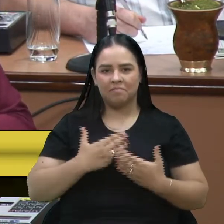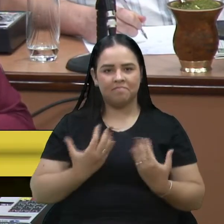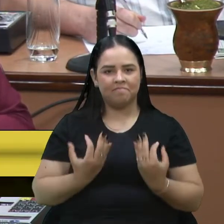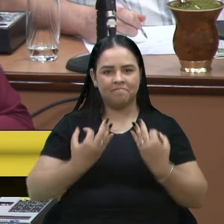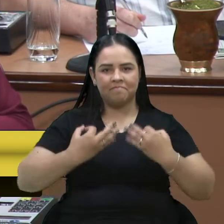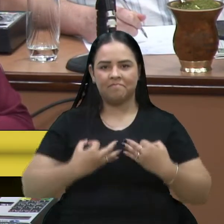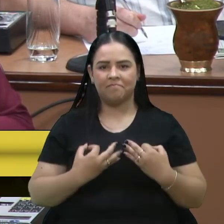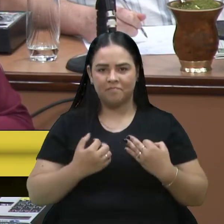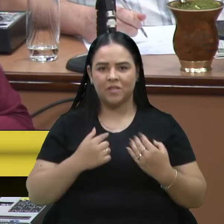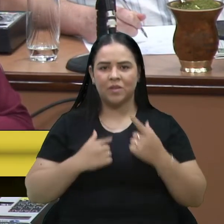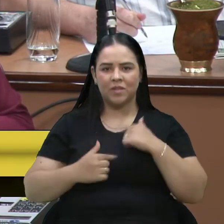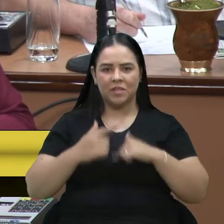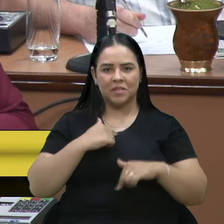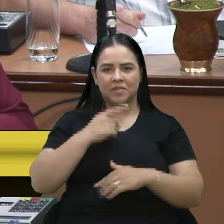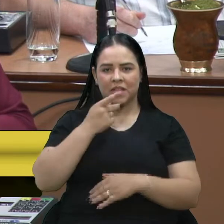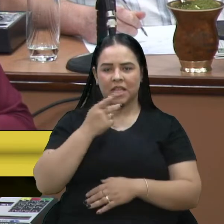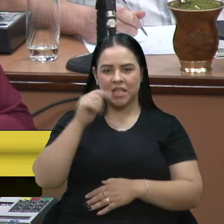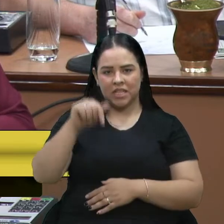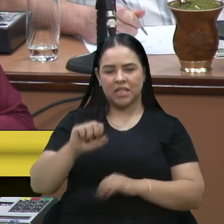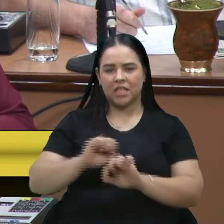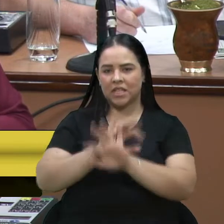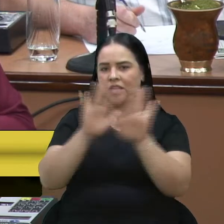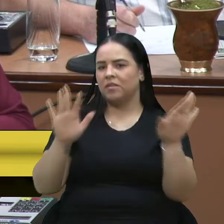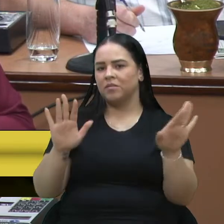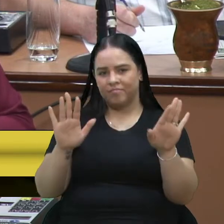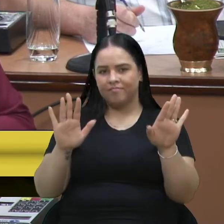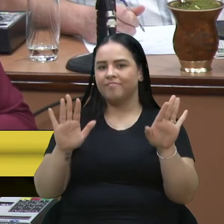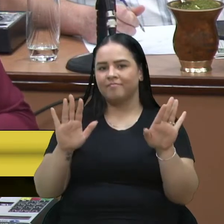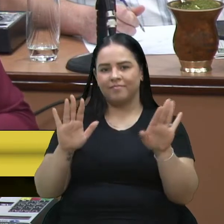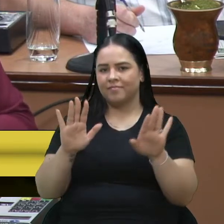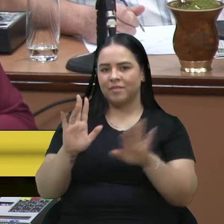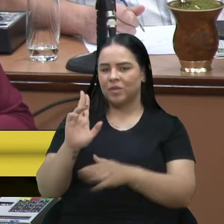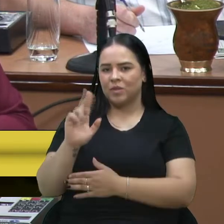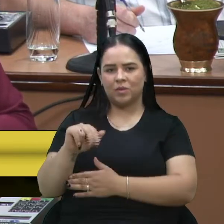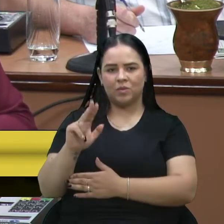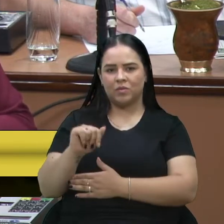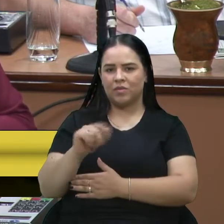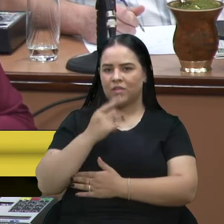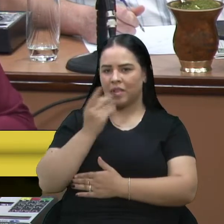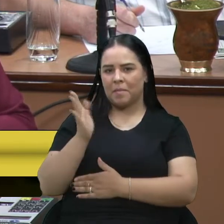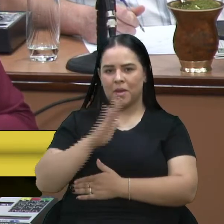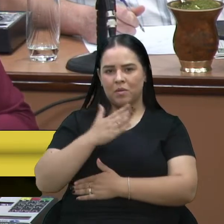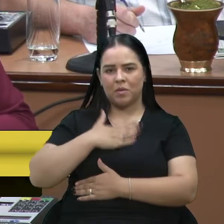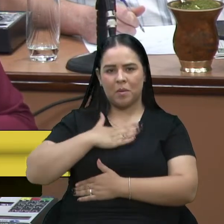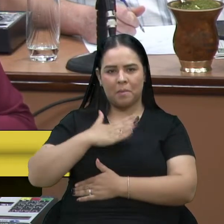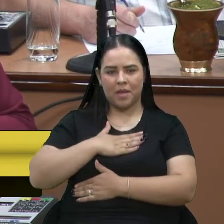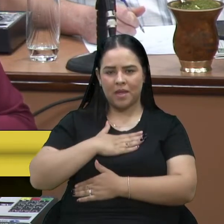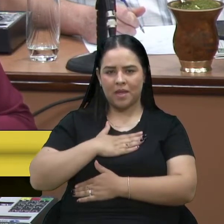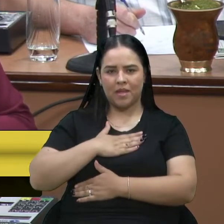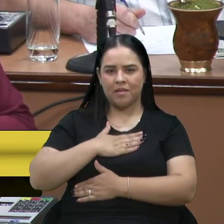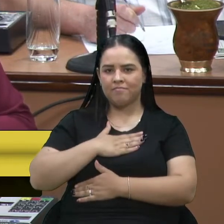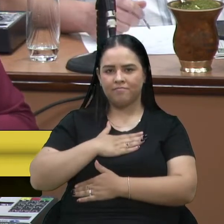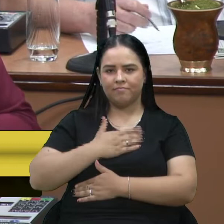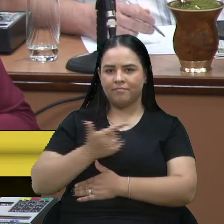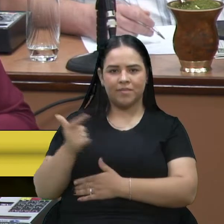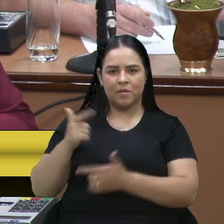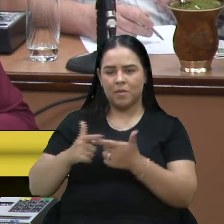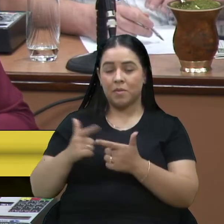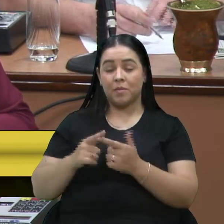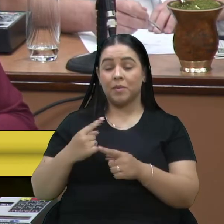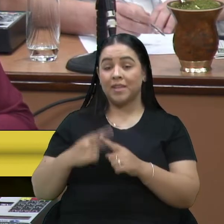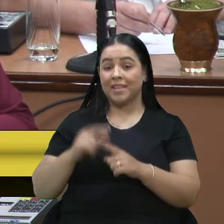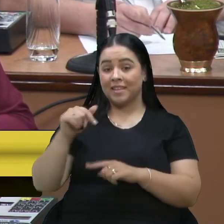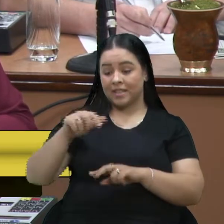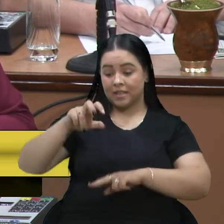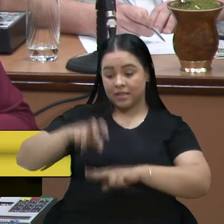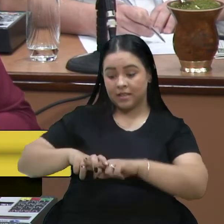gostaria de dizer aqui, deixar claro, que jamais será ofendido ou colocado em xeque nesta casa. Esta cadeira